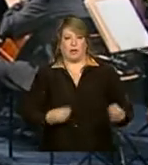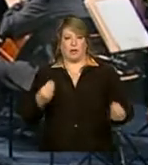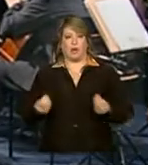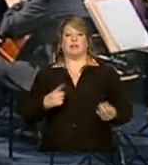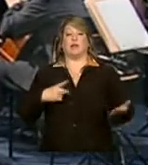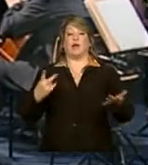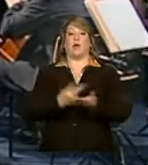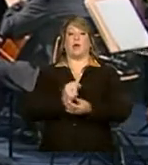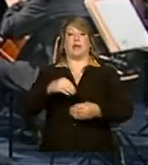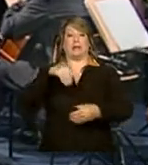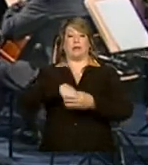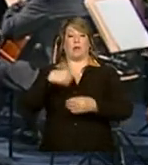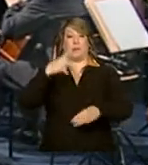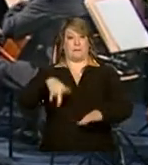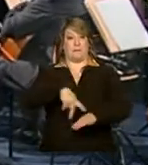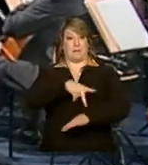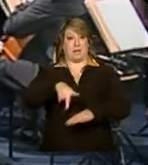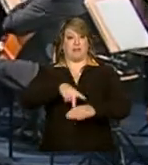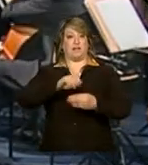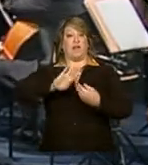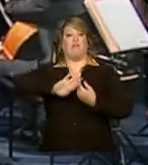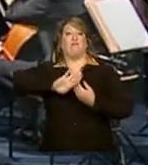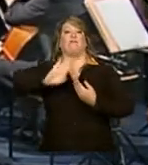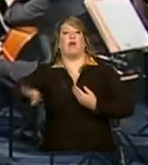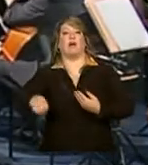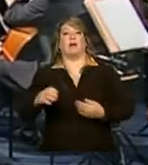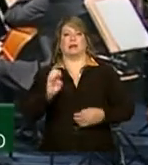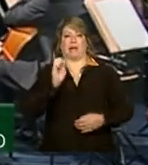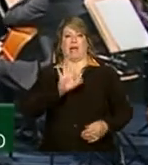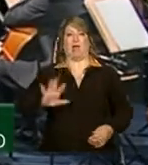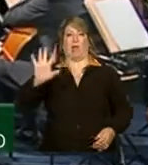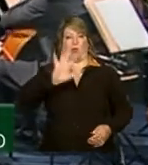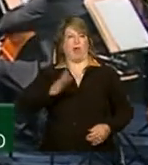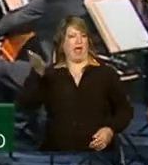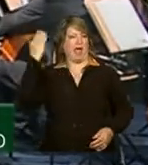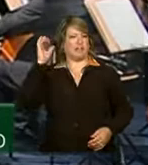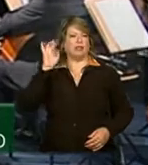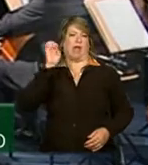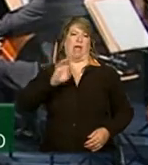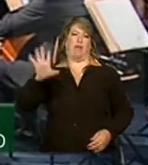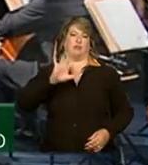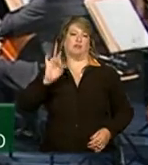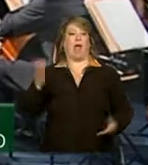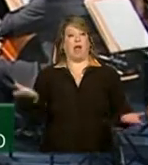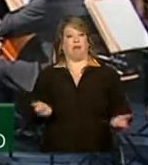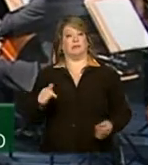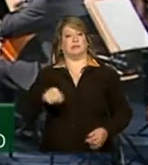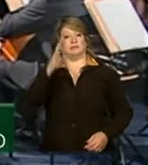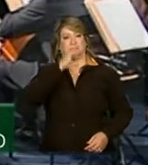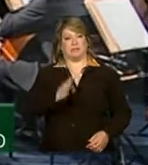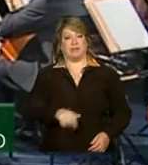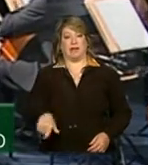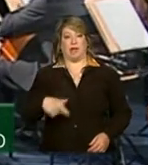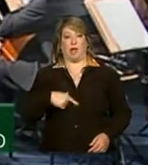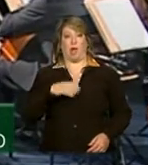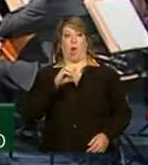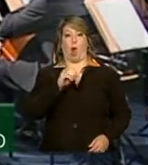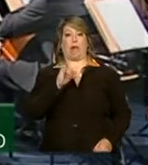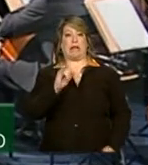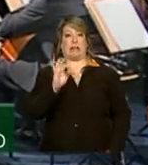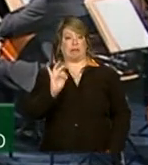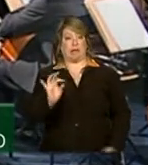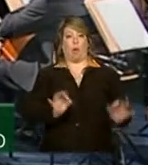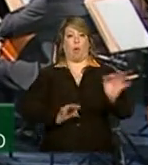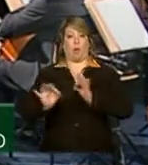e ela é realizada em um país fora da Europa. De acordo com a OIT, a Organização Internacional do Trabalho, no